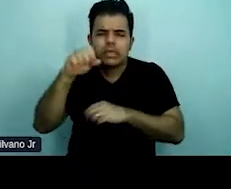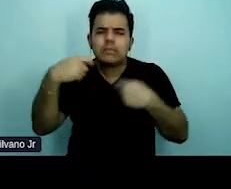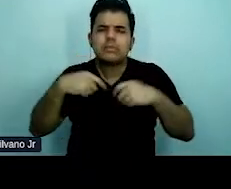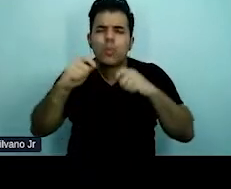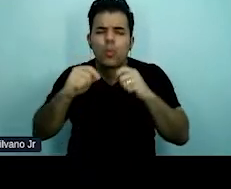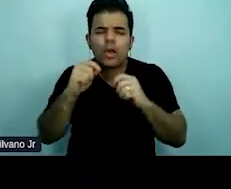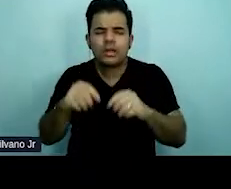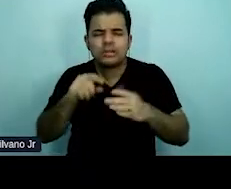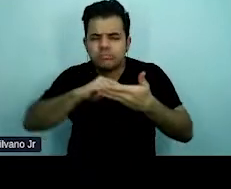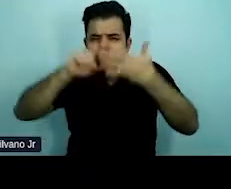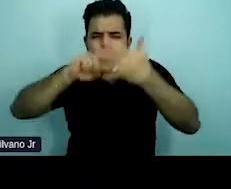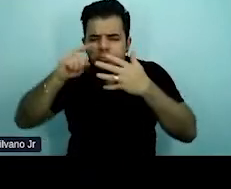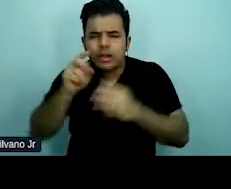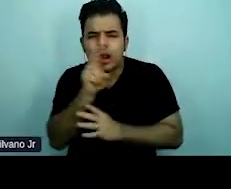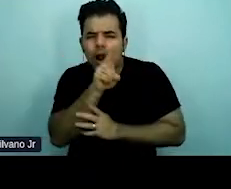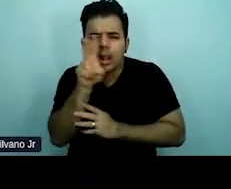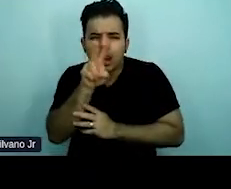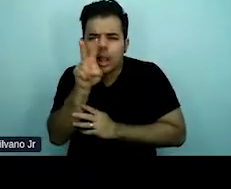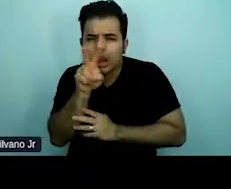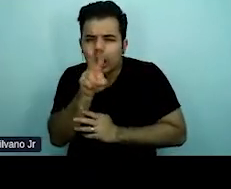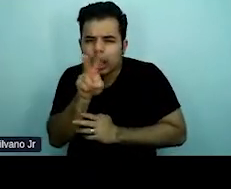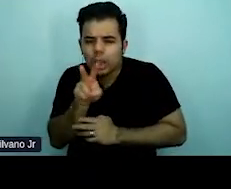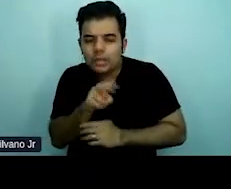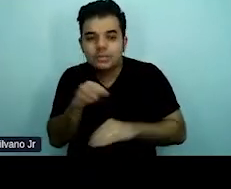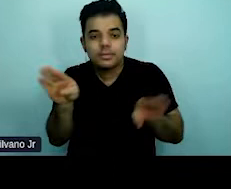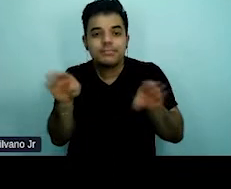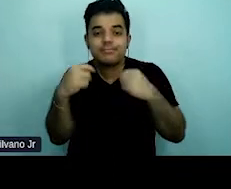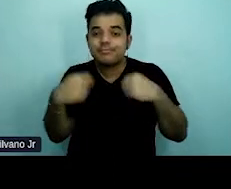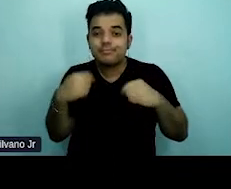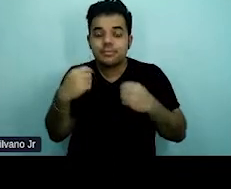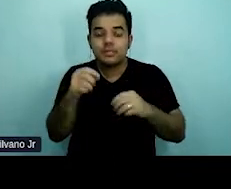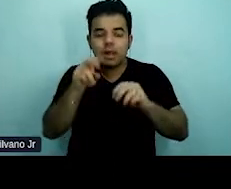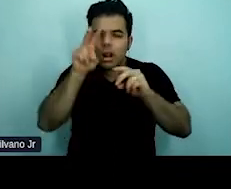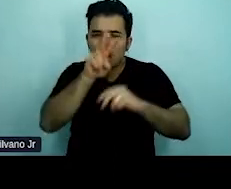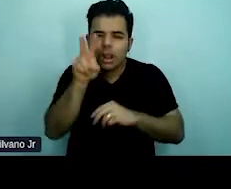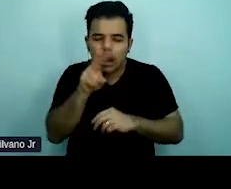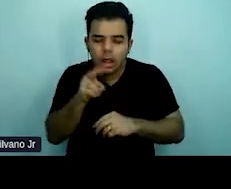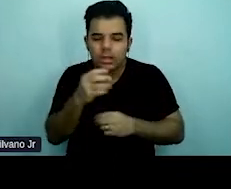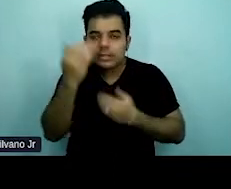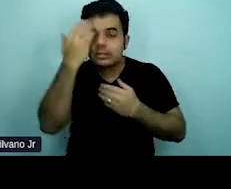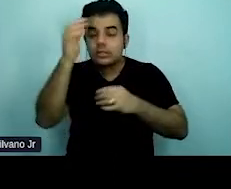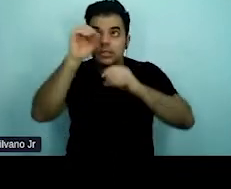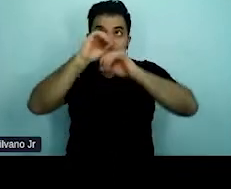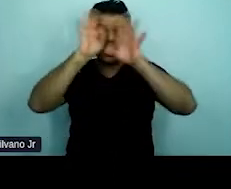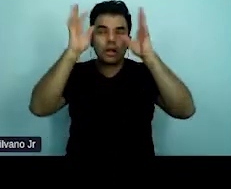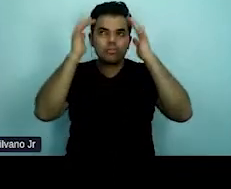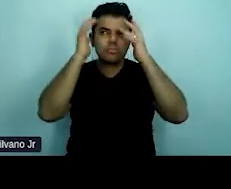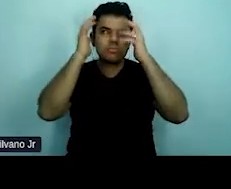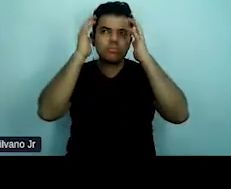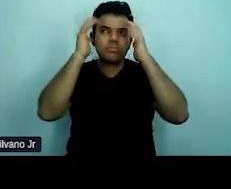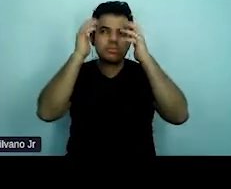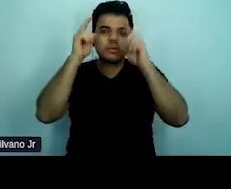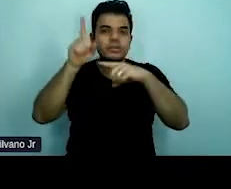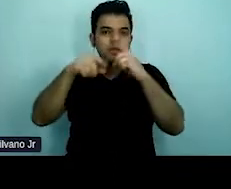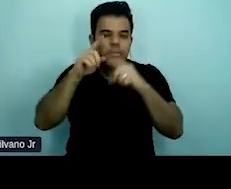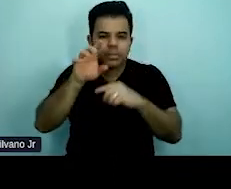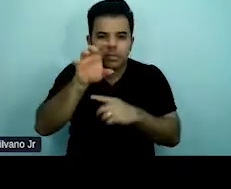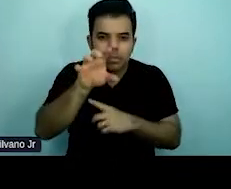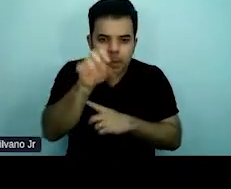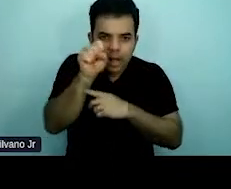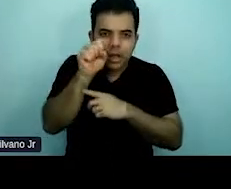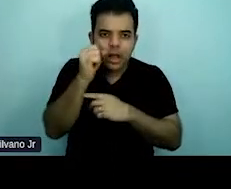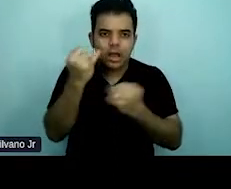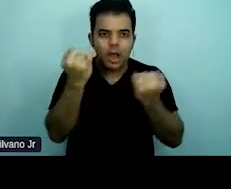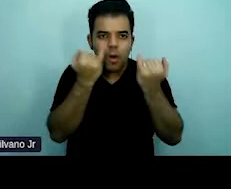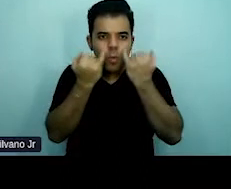achar, ele tem que entender a informação que ele encontrou e ele tem que usar aquela informação